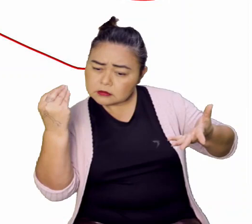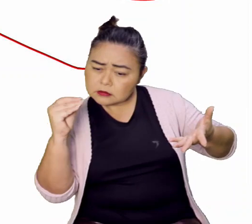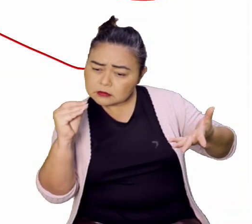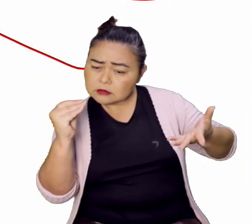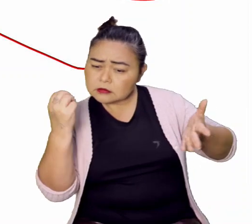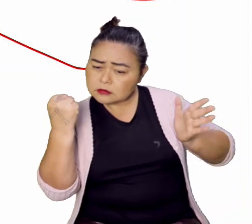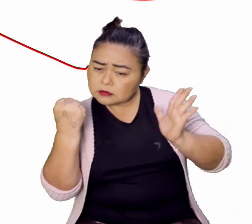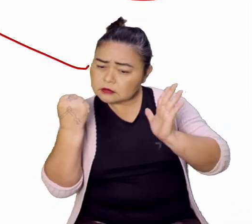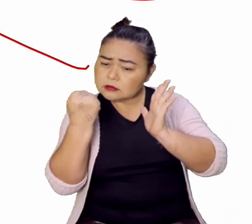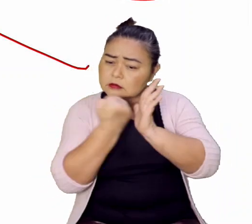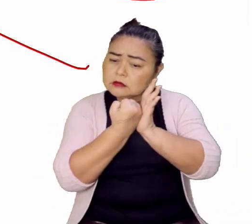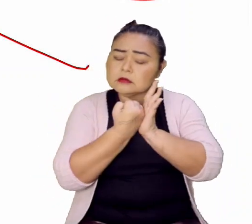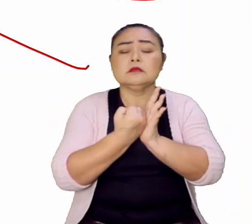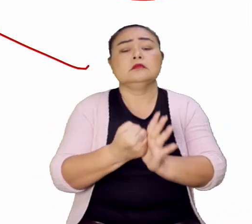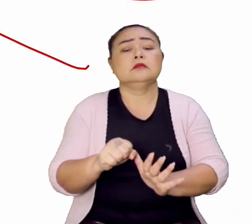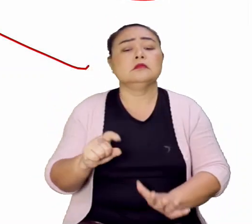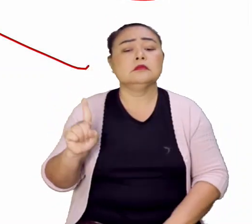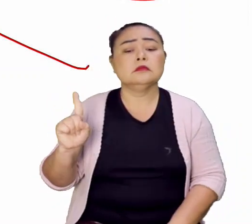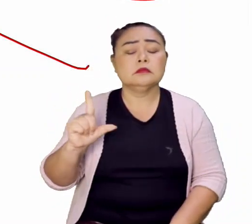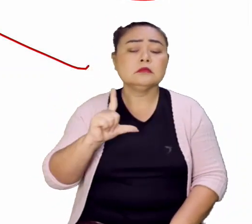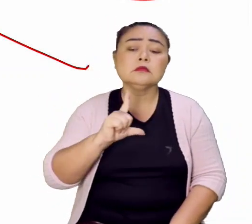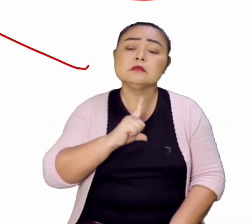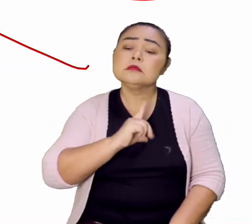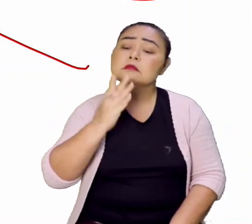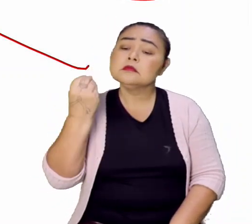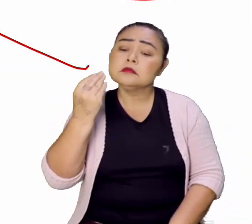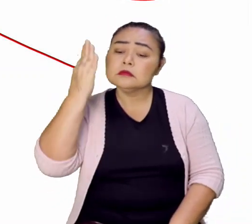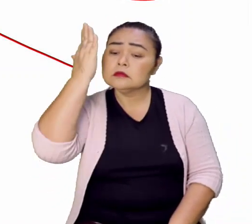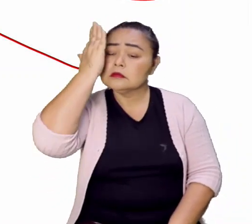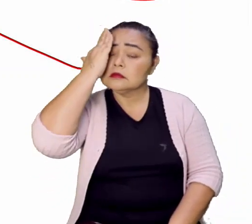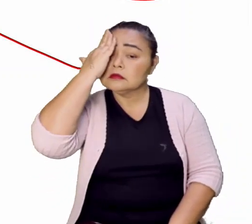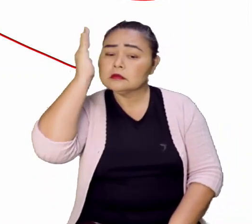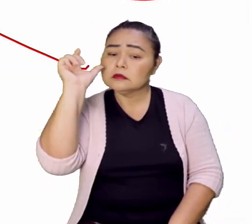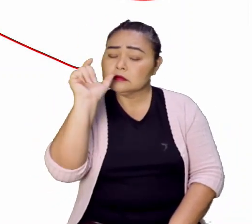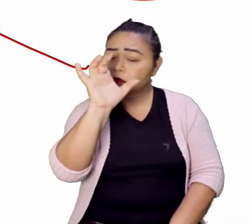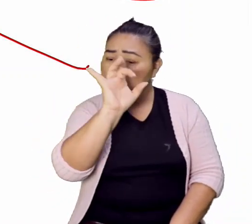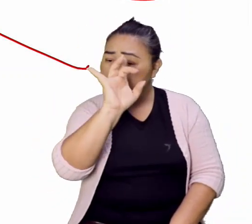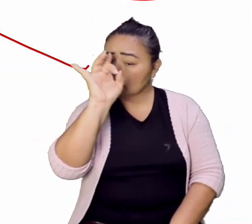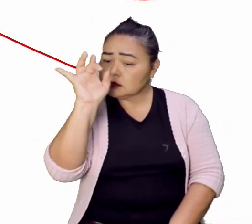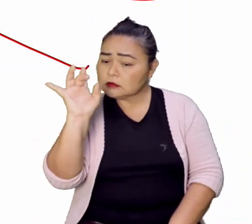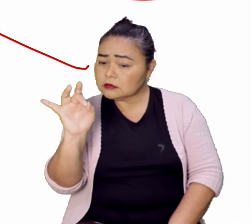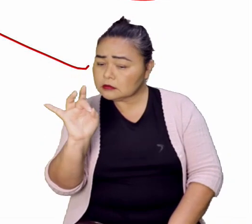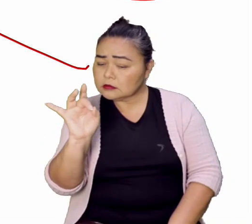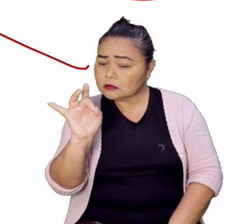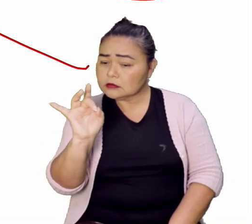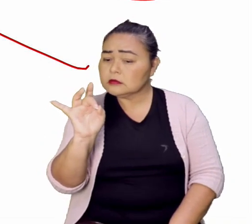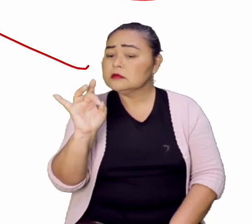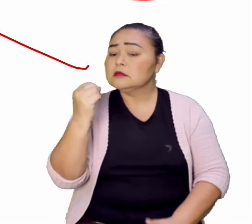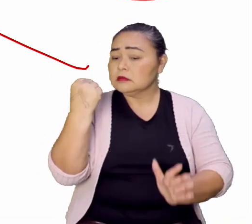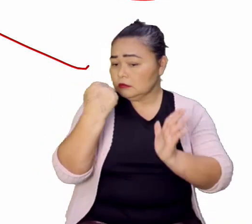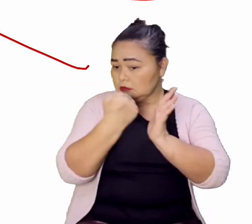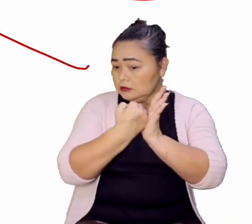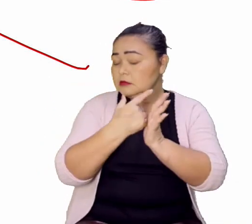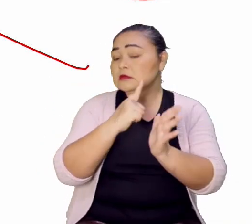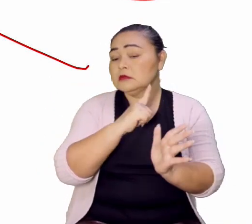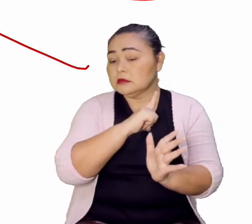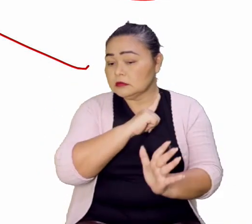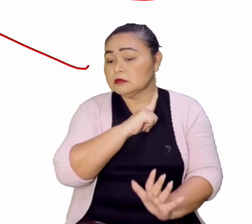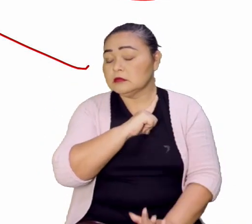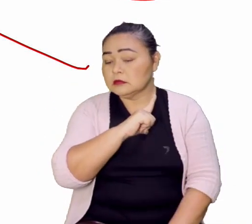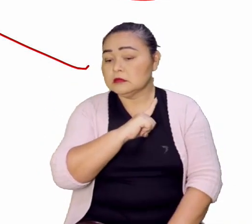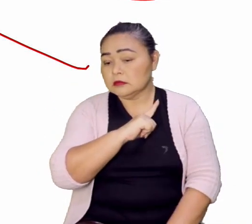Professor, tem como saber a definição desses símbolos? Tem, existe.